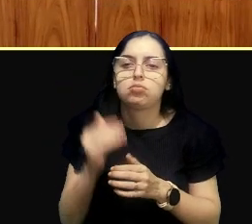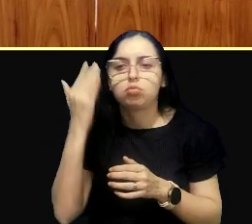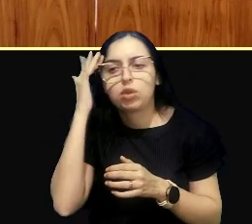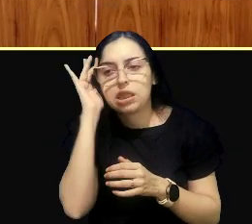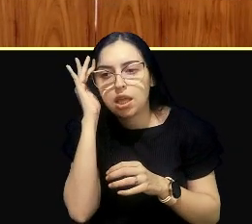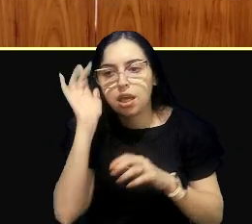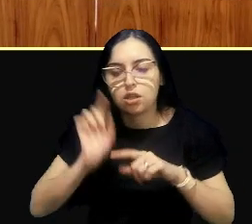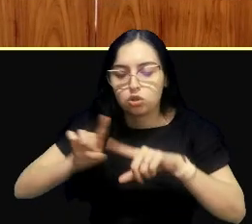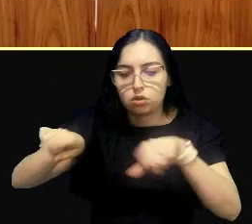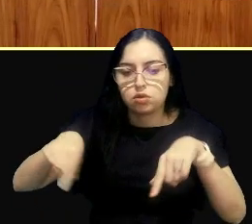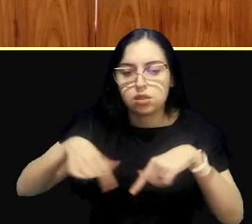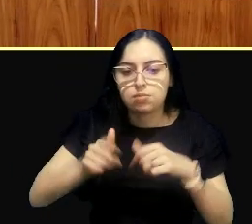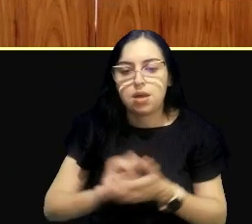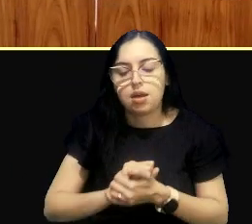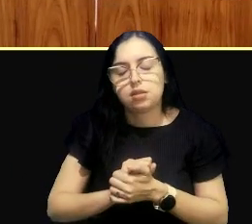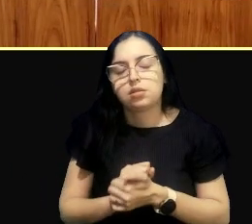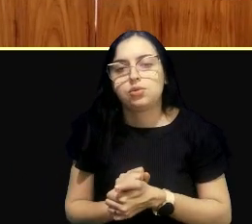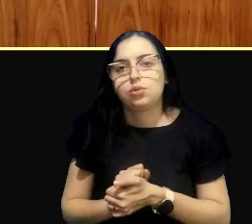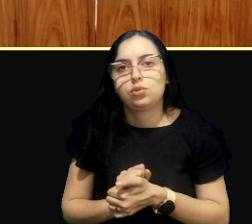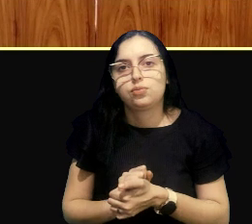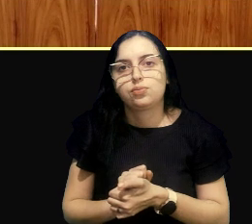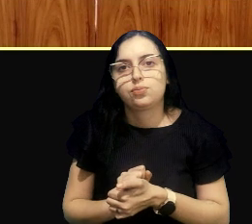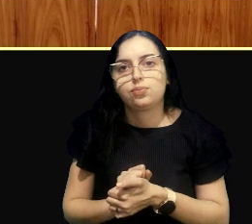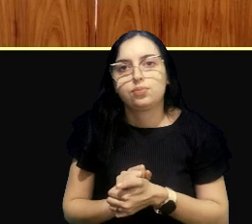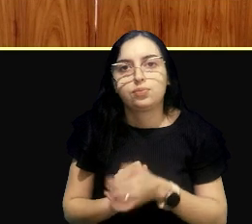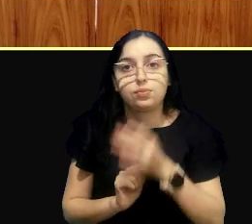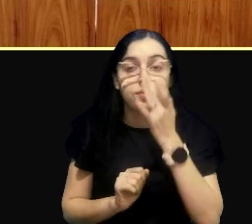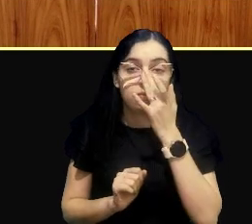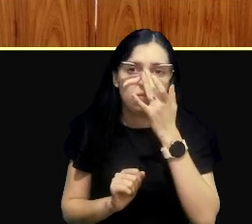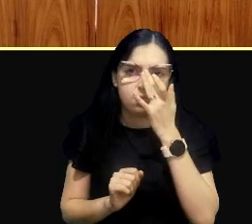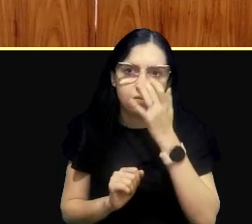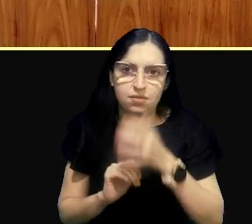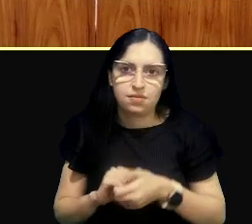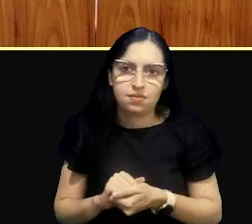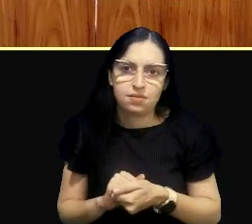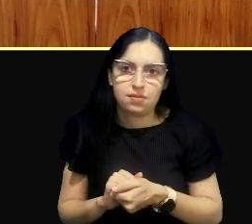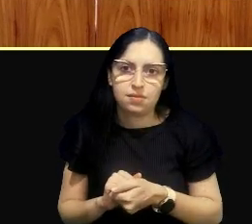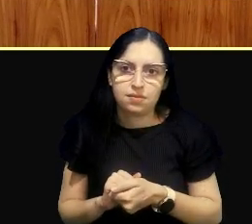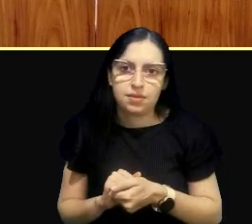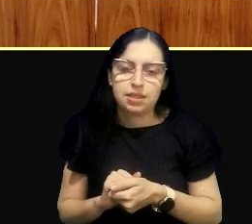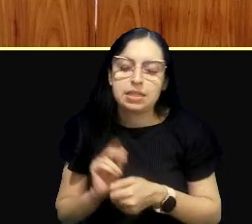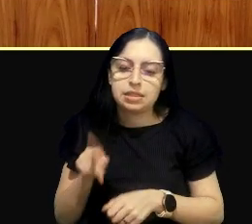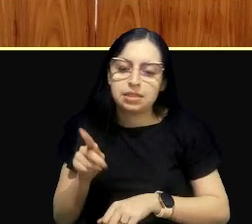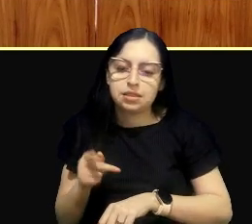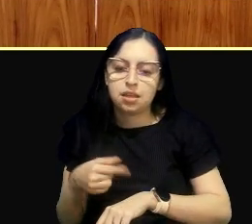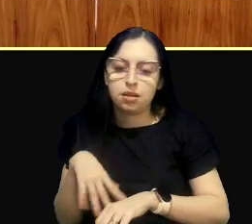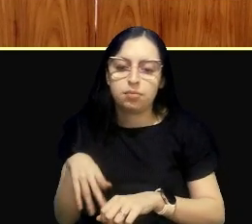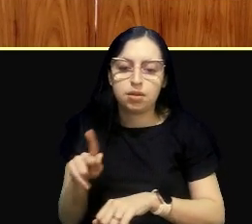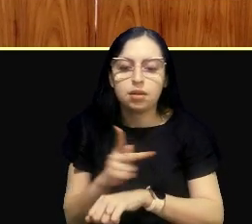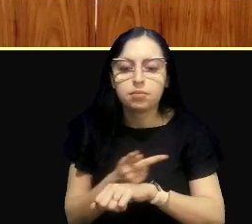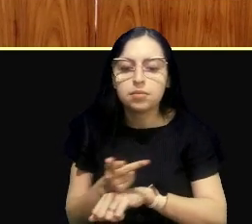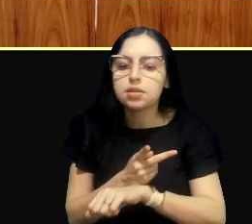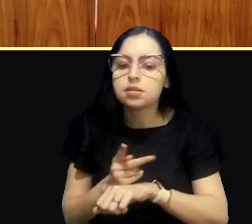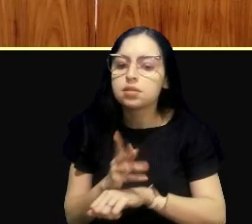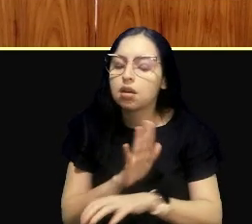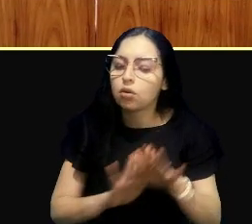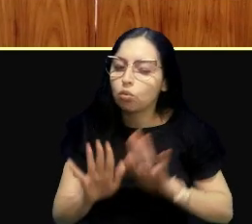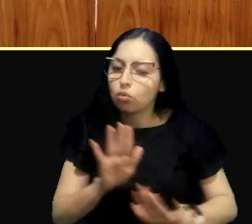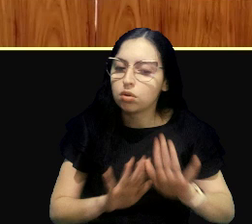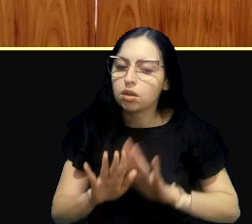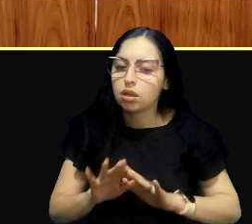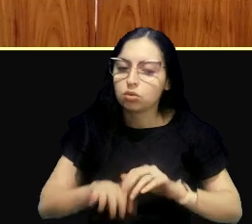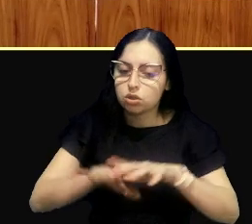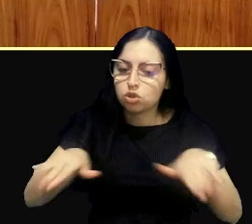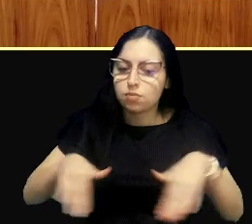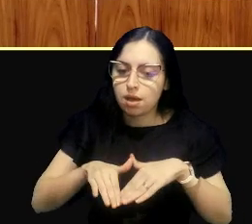e, então, assim, esse, eu estou sempre analisando as questões no meio físico,